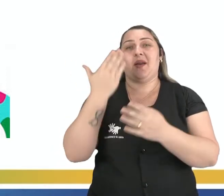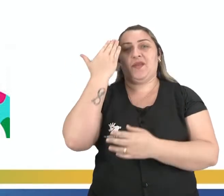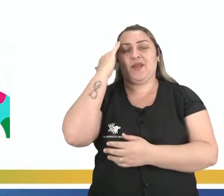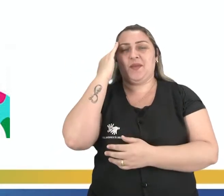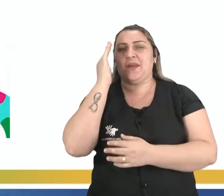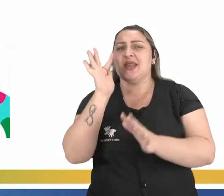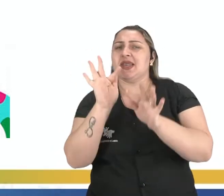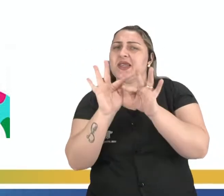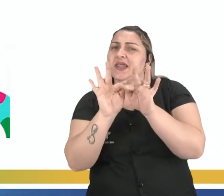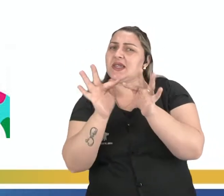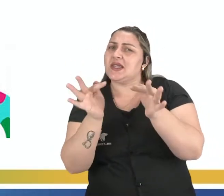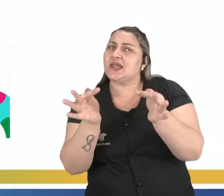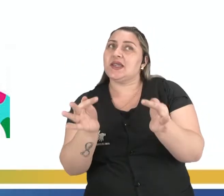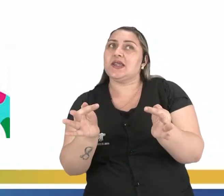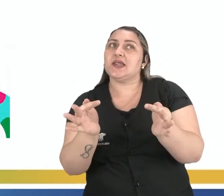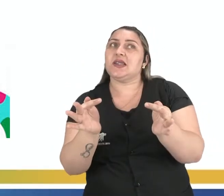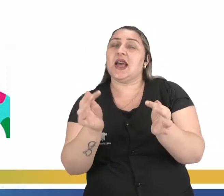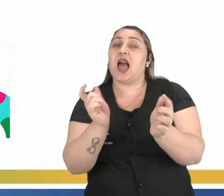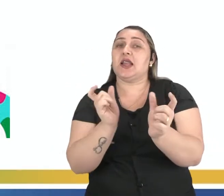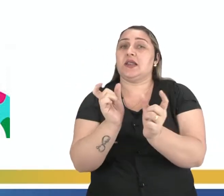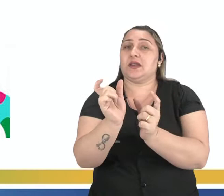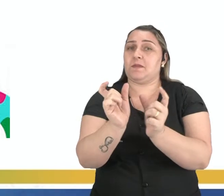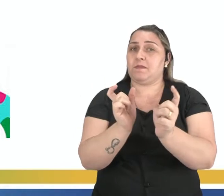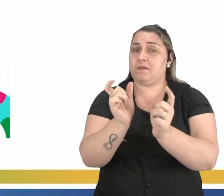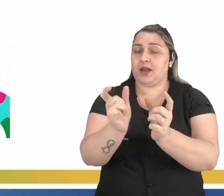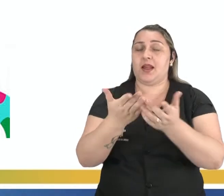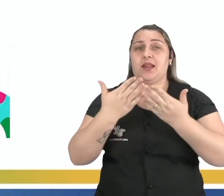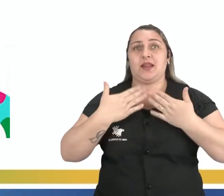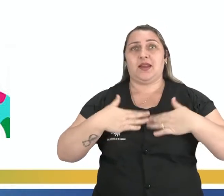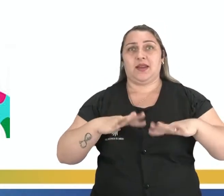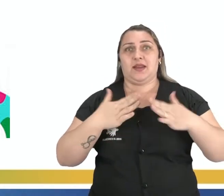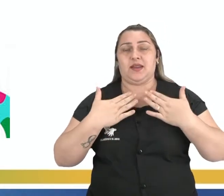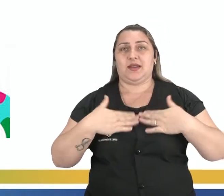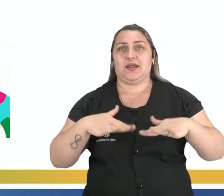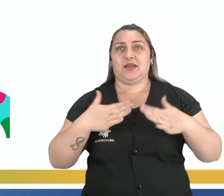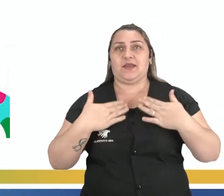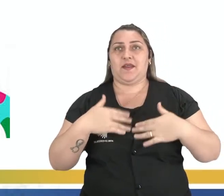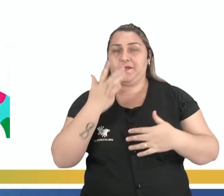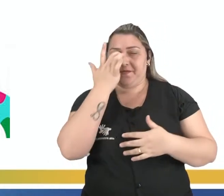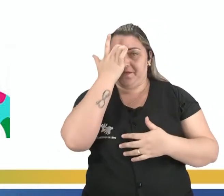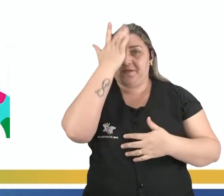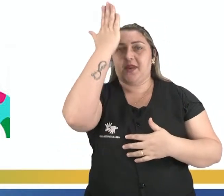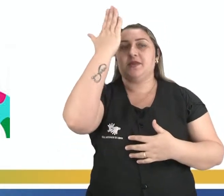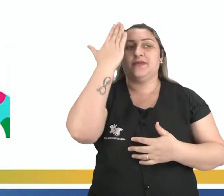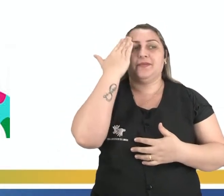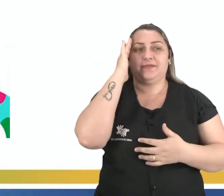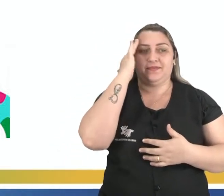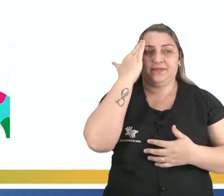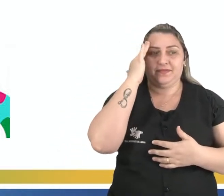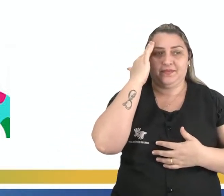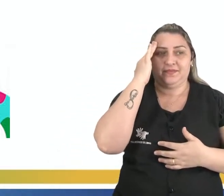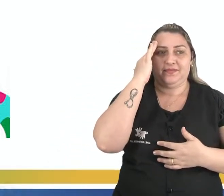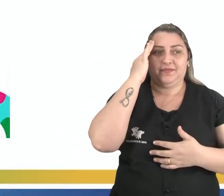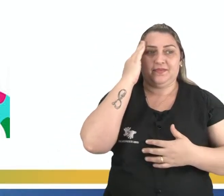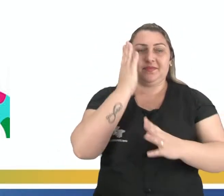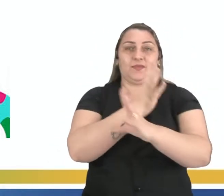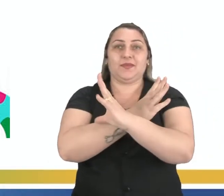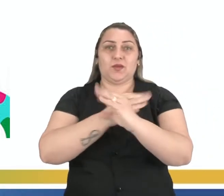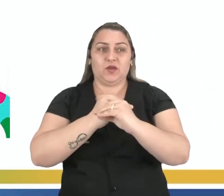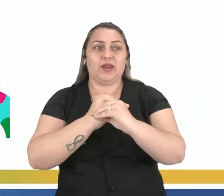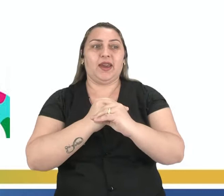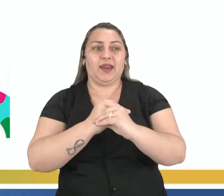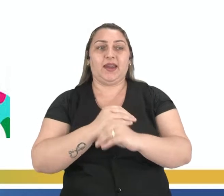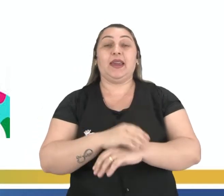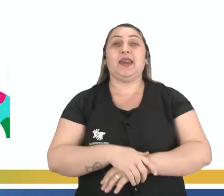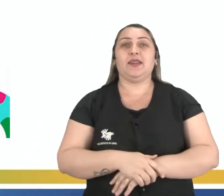muito simples, as palavras são bem tranquilas e são bem fáceis de entender. Vocês vão conseguir facilmente